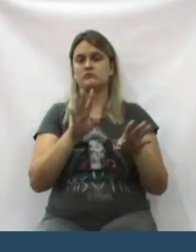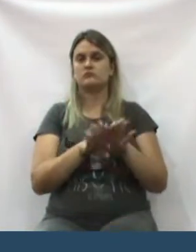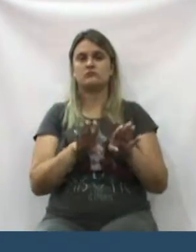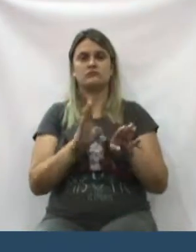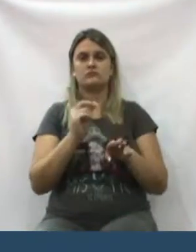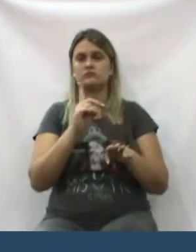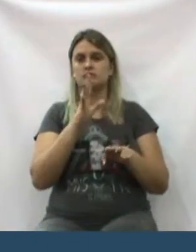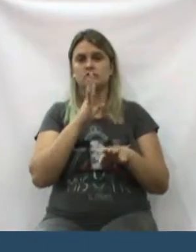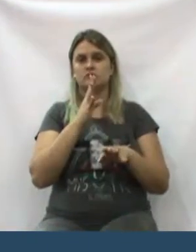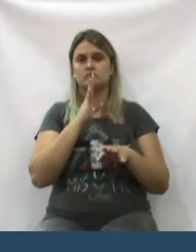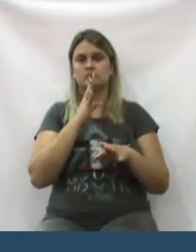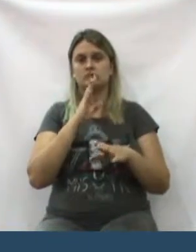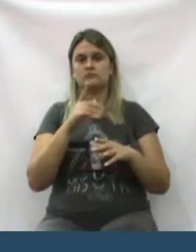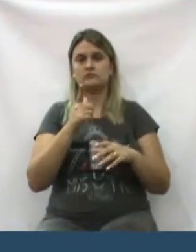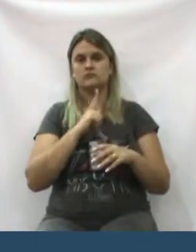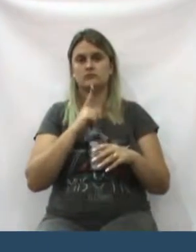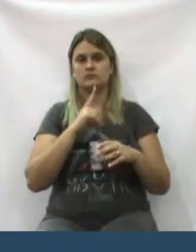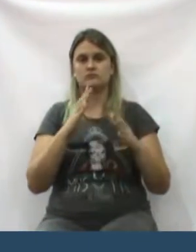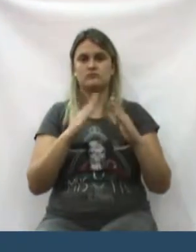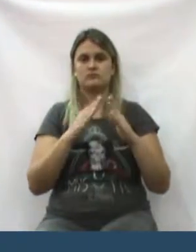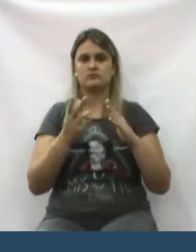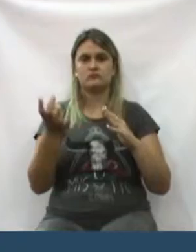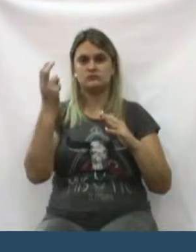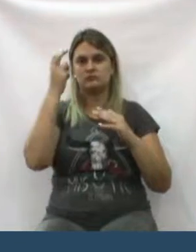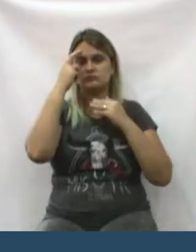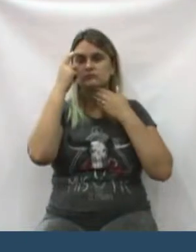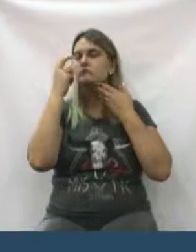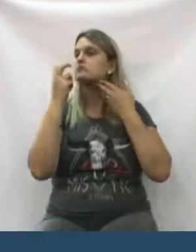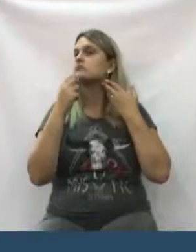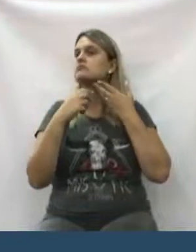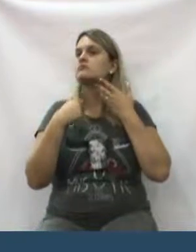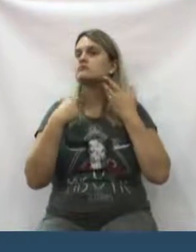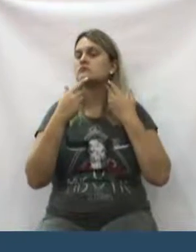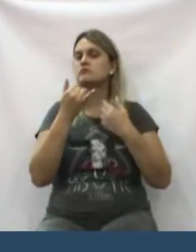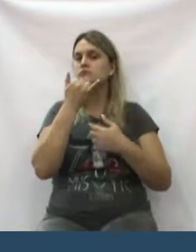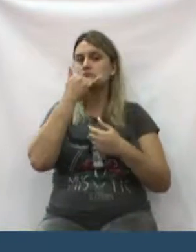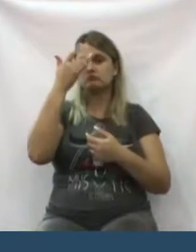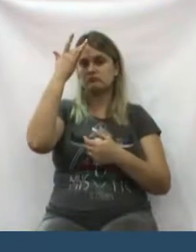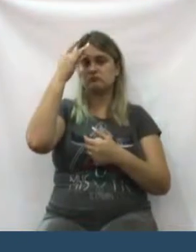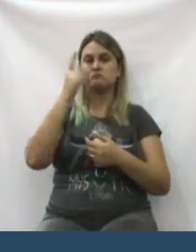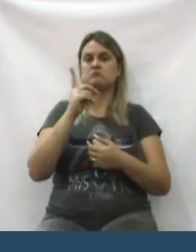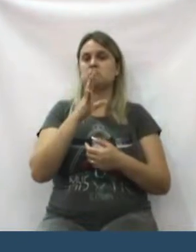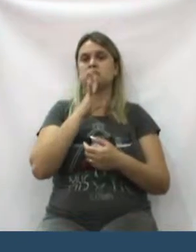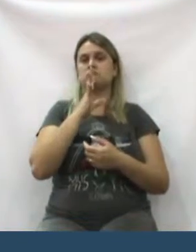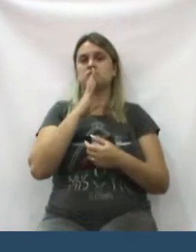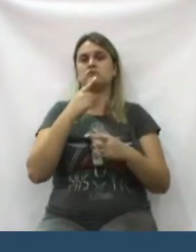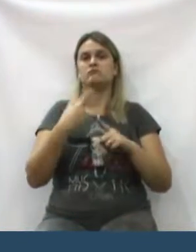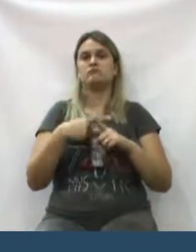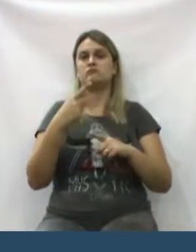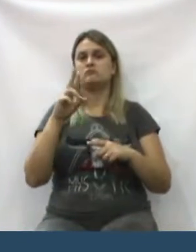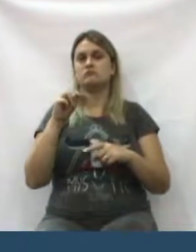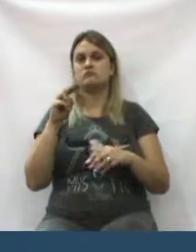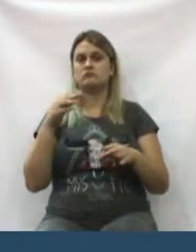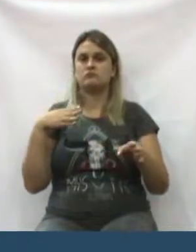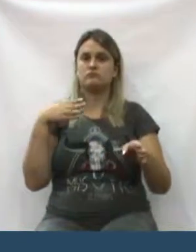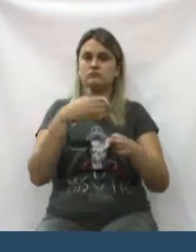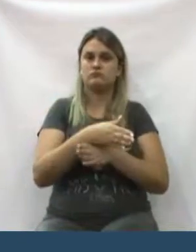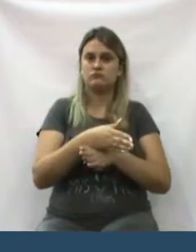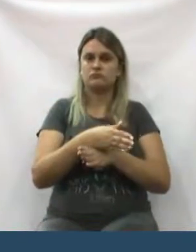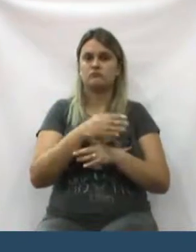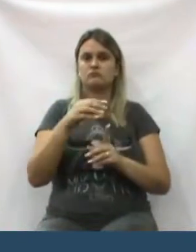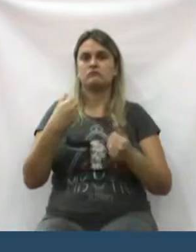desconheço onde que está ali na cultura, desculpa a minha ignorância nesse assunto, talvez por nunca ter